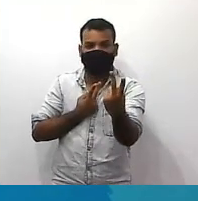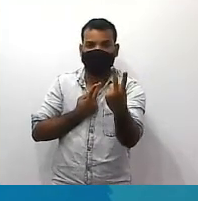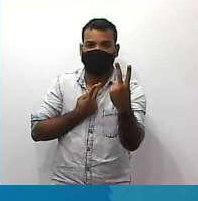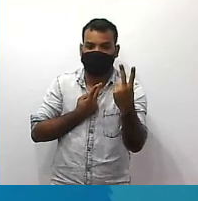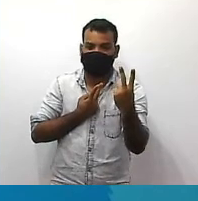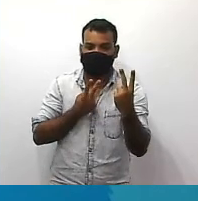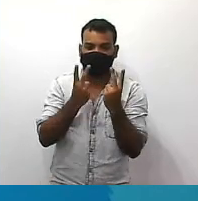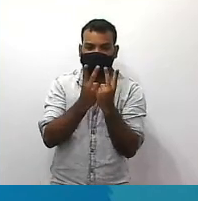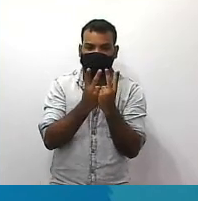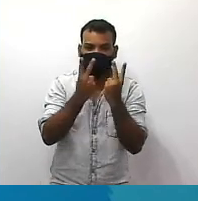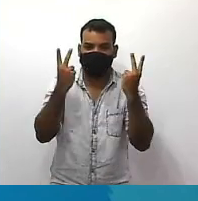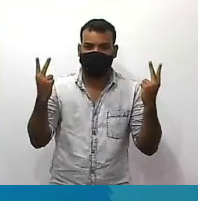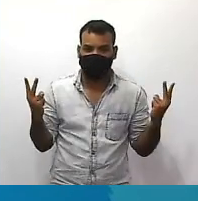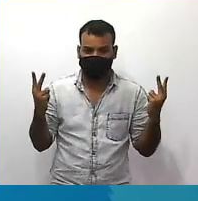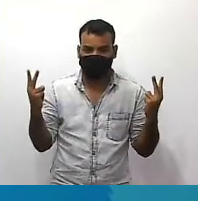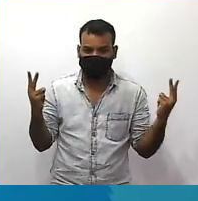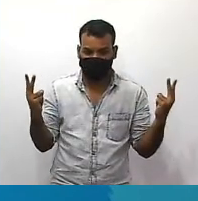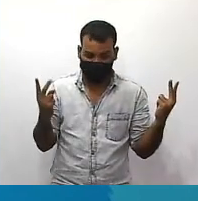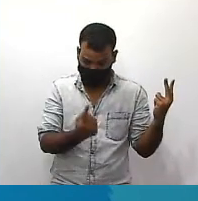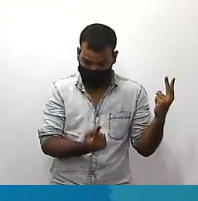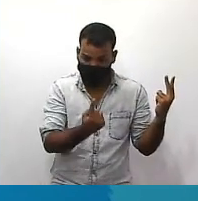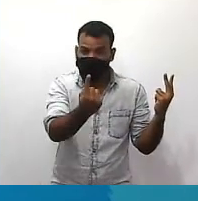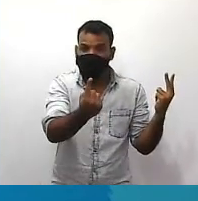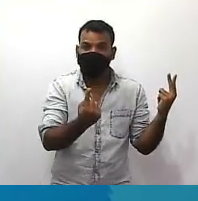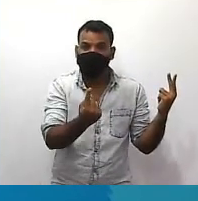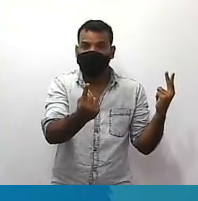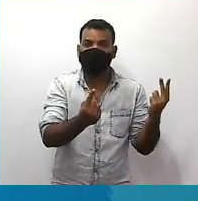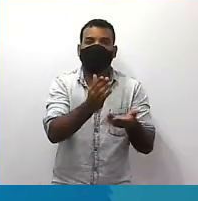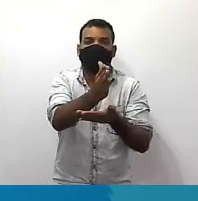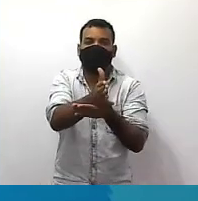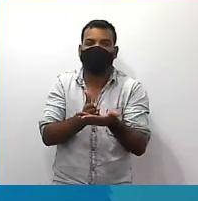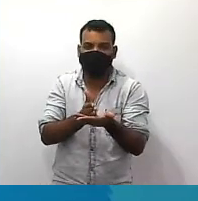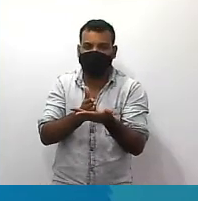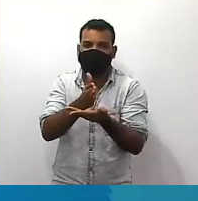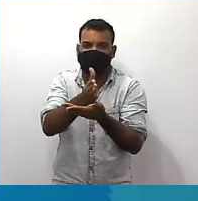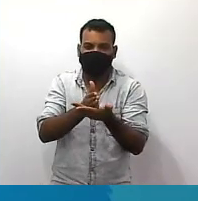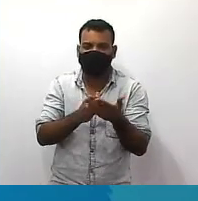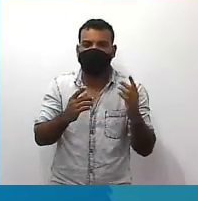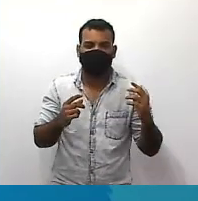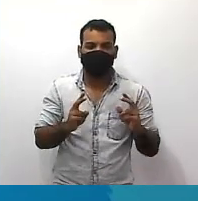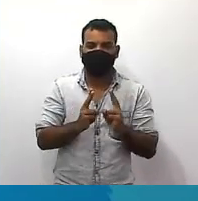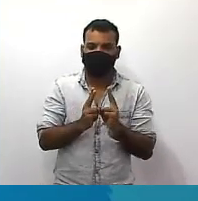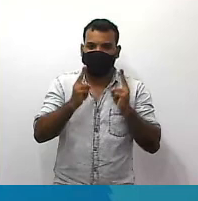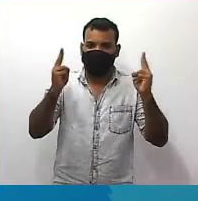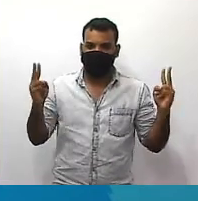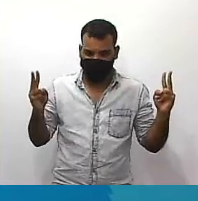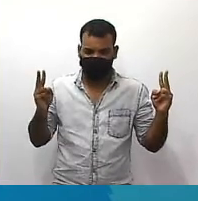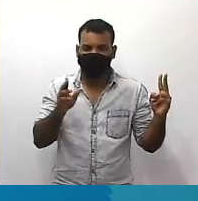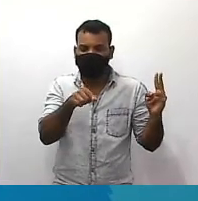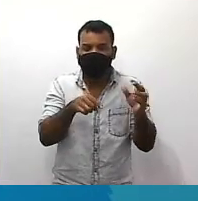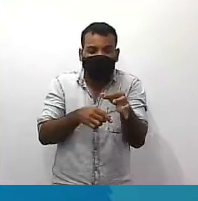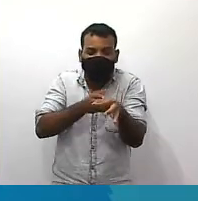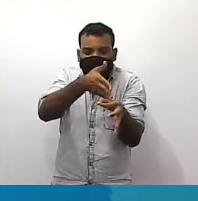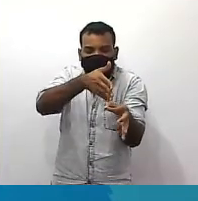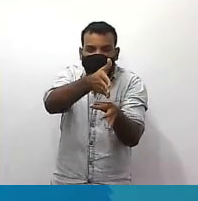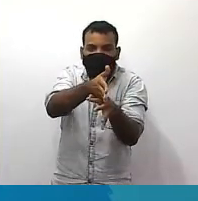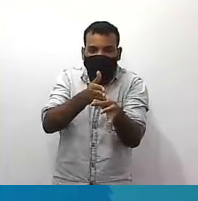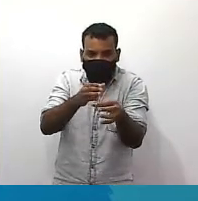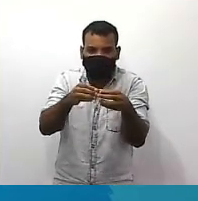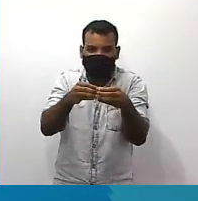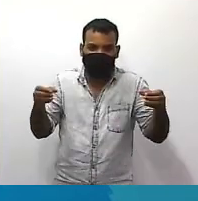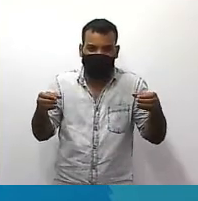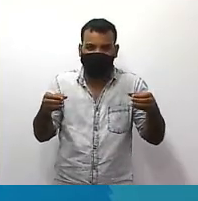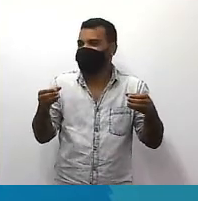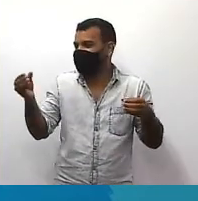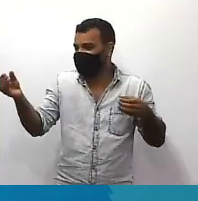ficar com dois docinhos um doce que sobrar vai ser dividido ao meio simples assim isso é consciente fechou tá tranquilo